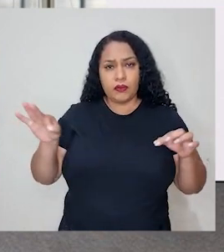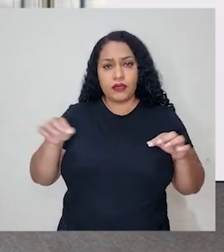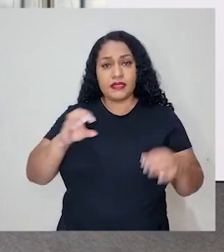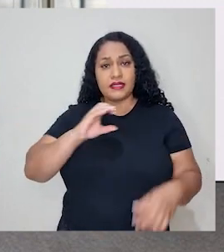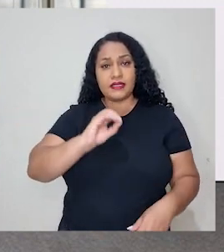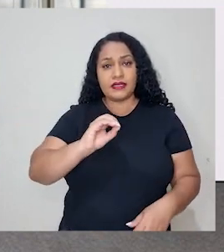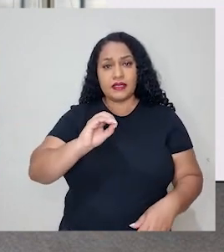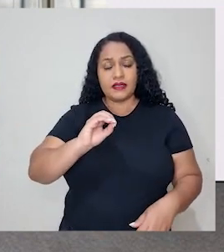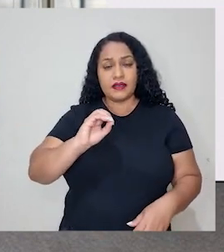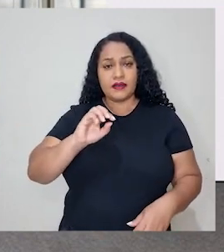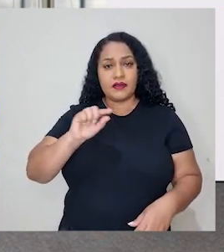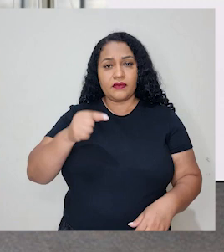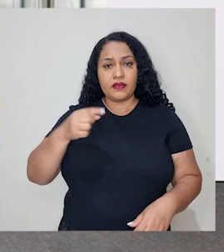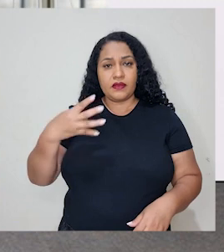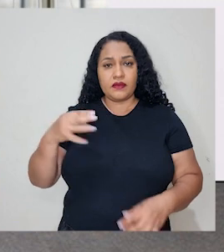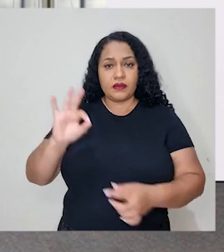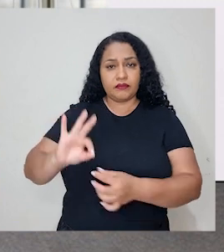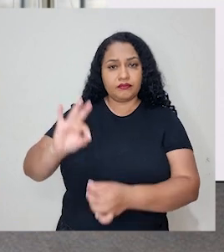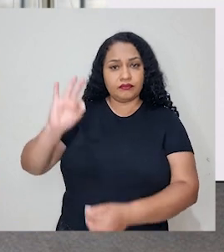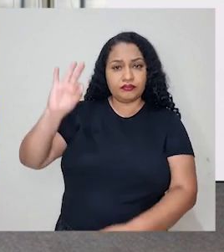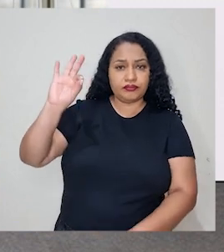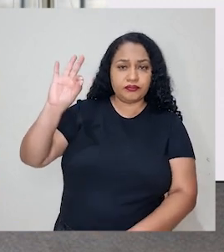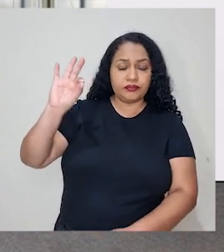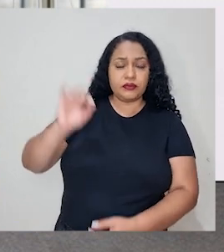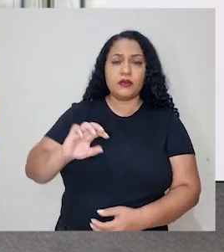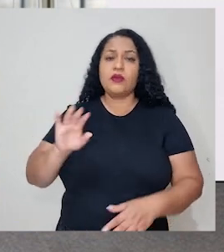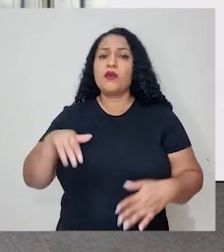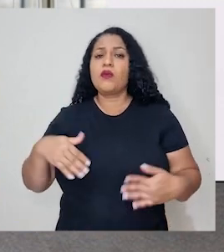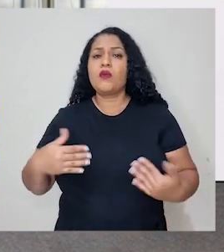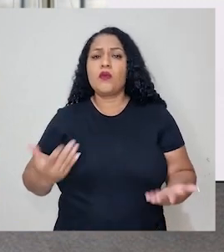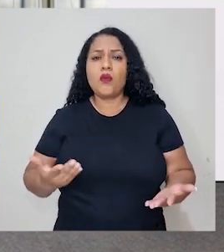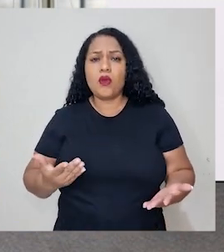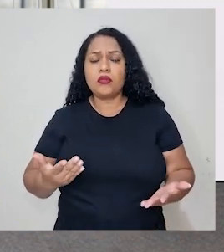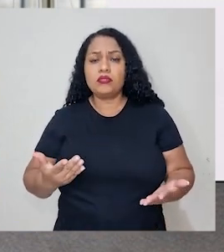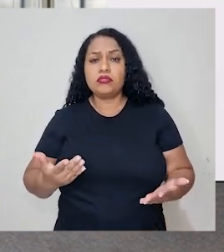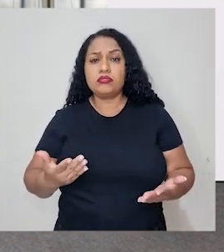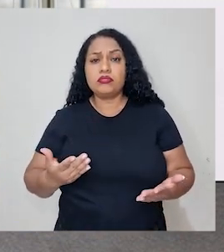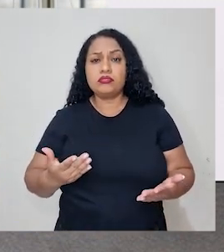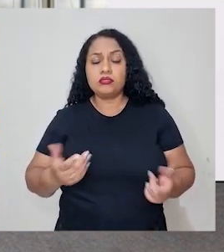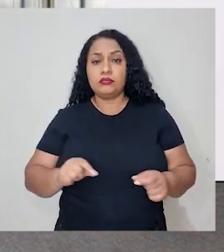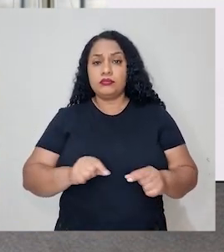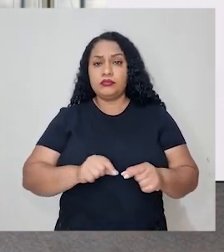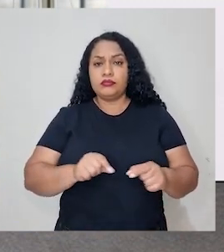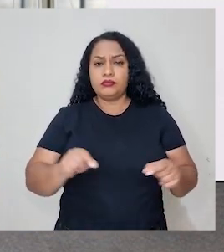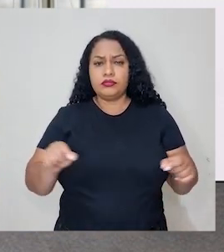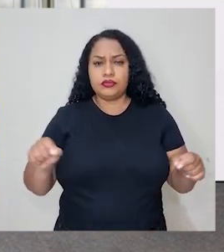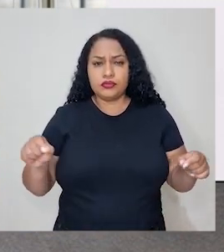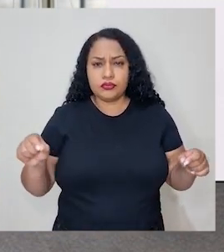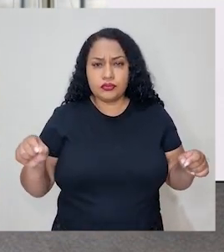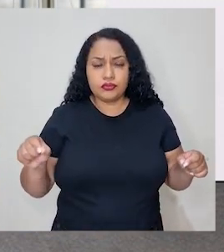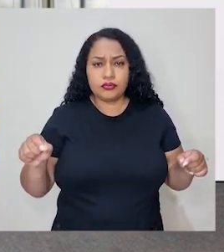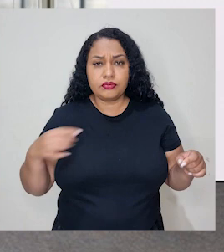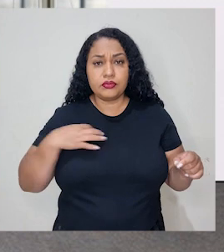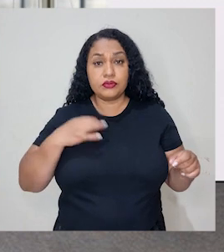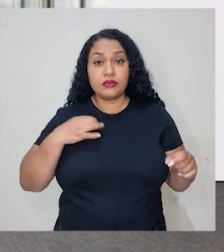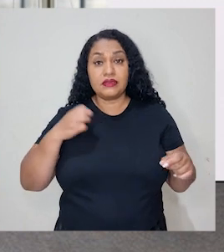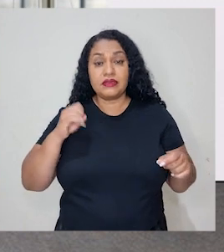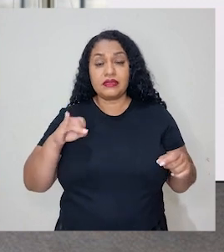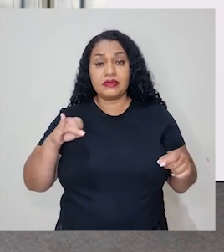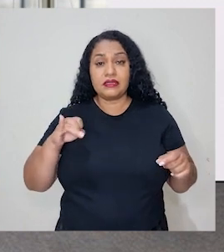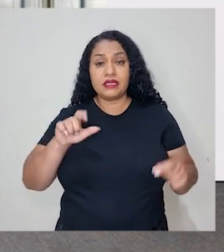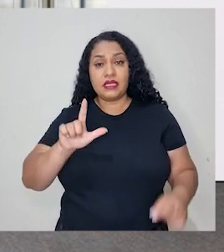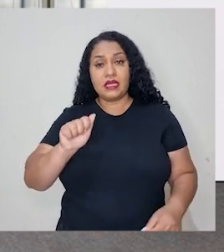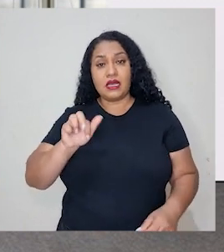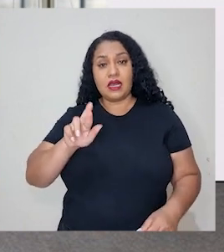metro de largura. Qual seria o comprimento do tecido se a largura fosse 0,7